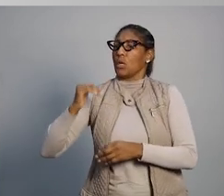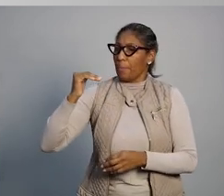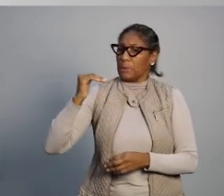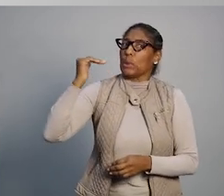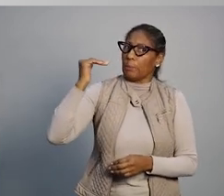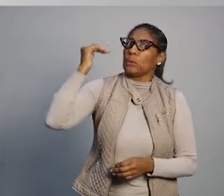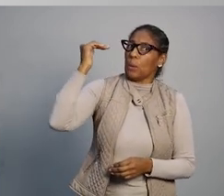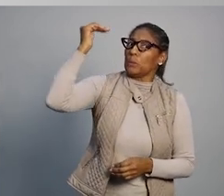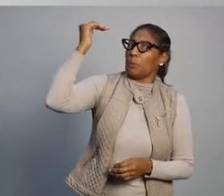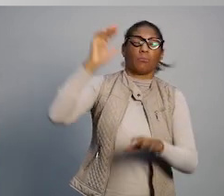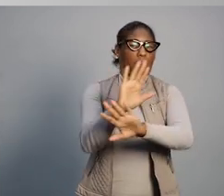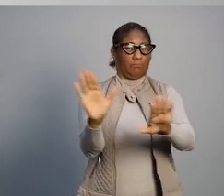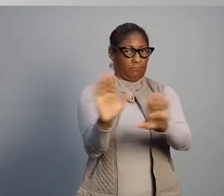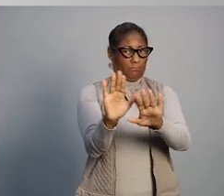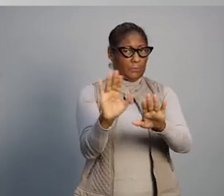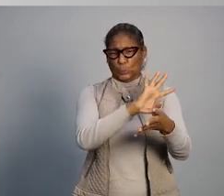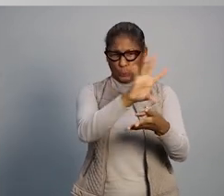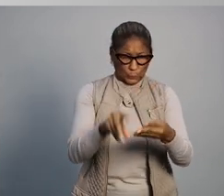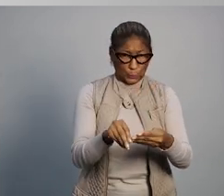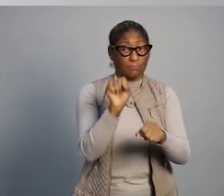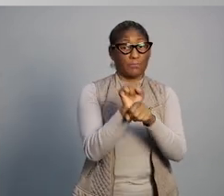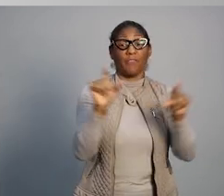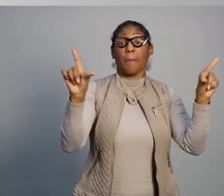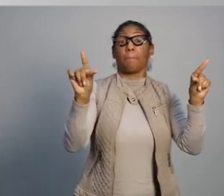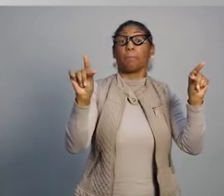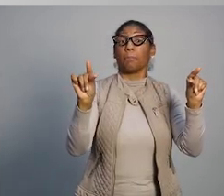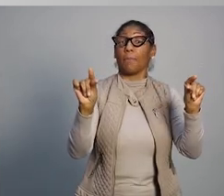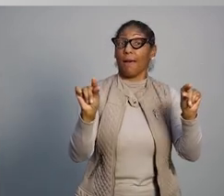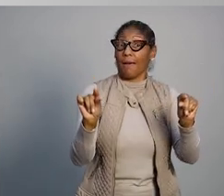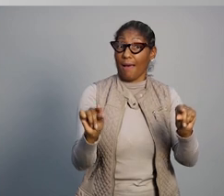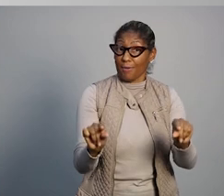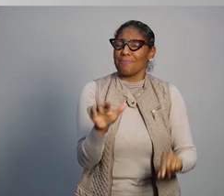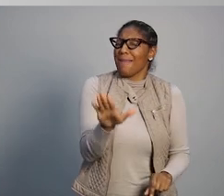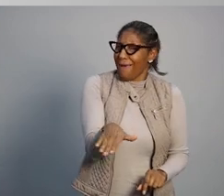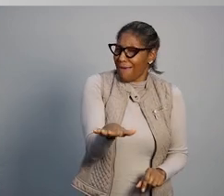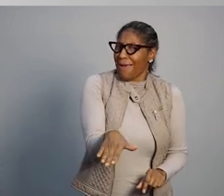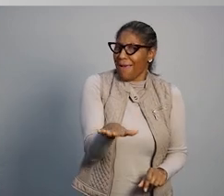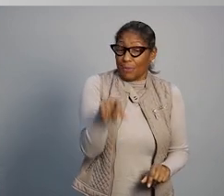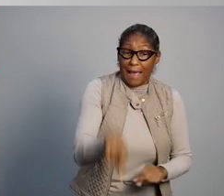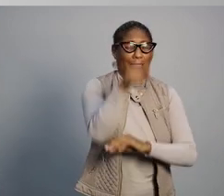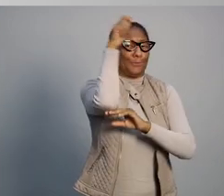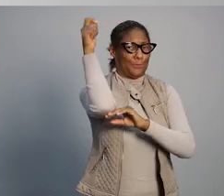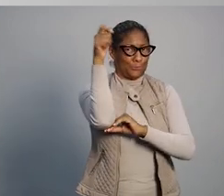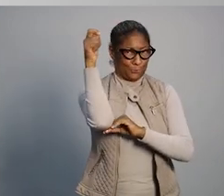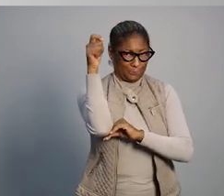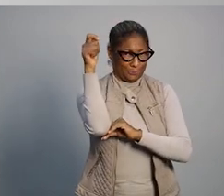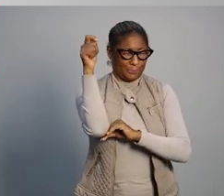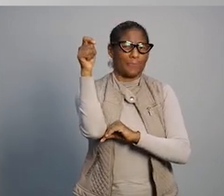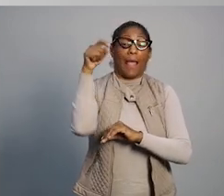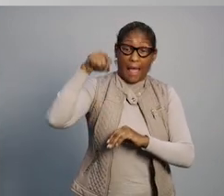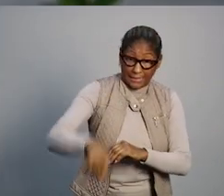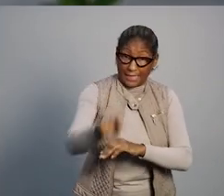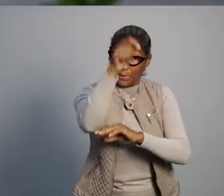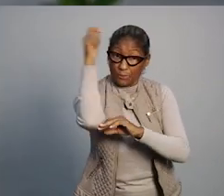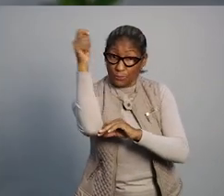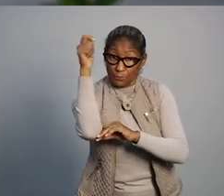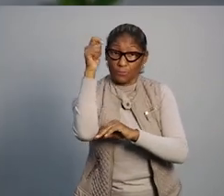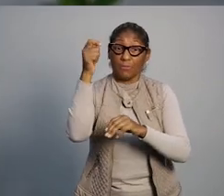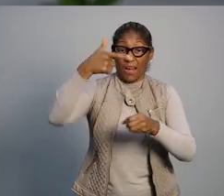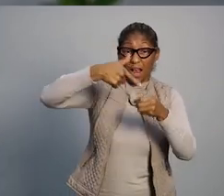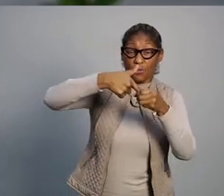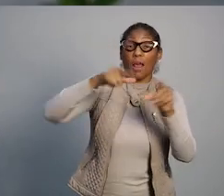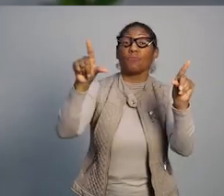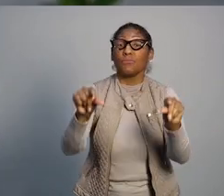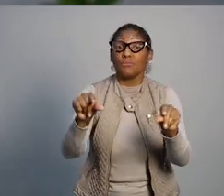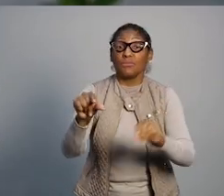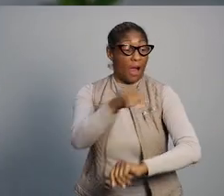majoradas essas alíquotas lá em 2015. Ou seja, todos esses itens vão ficar mais baratos aqui no Rio